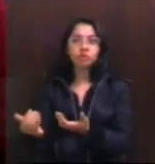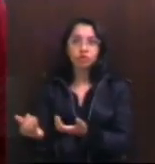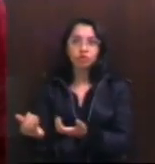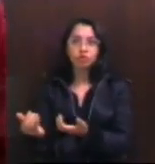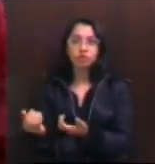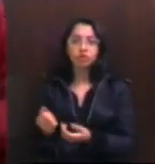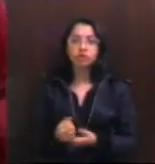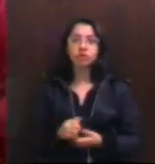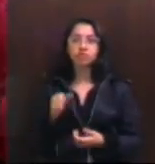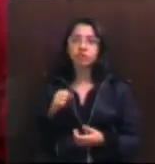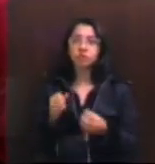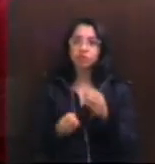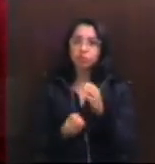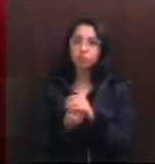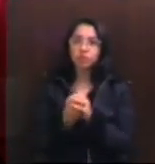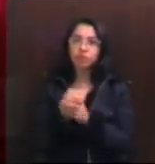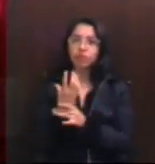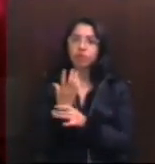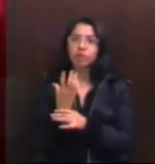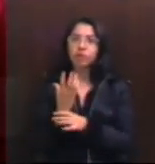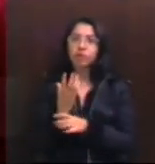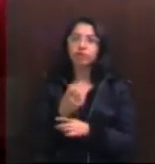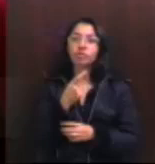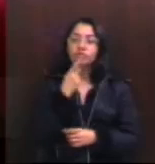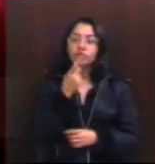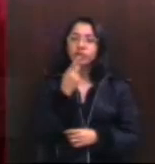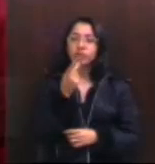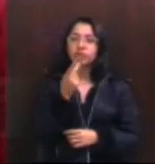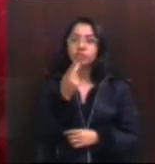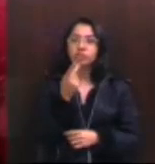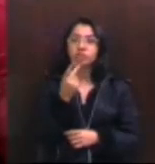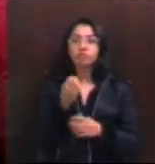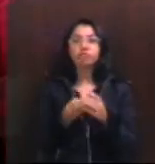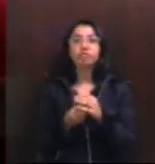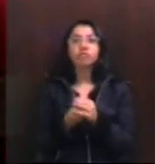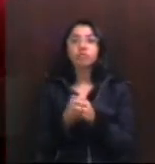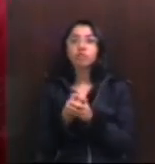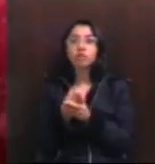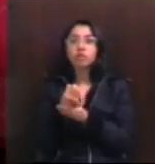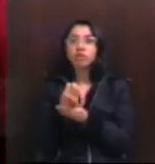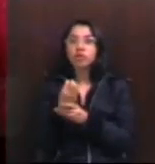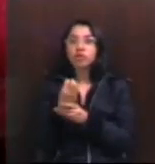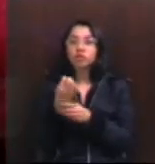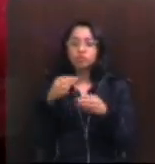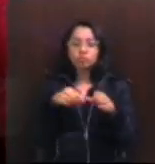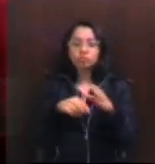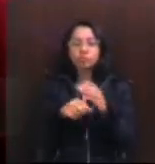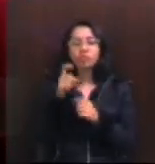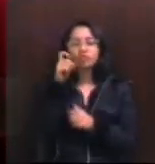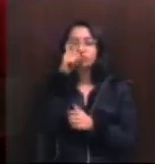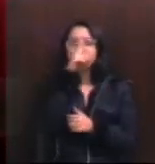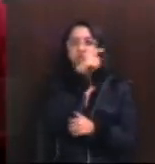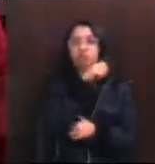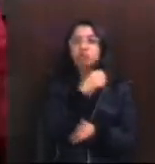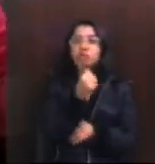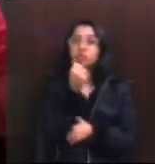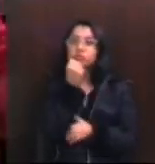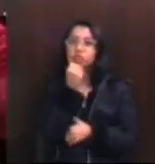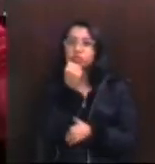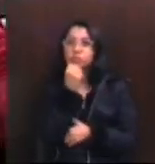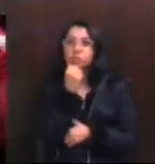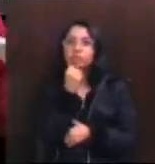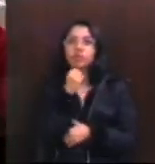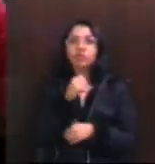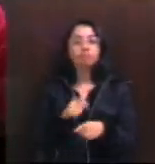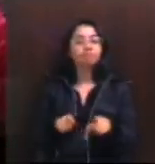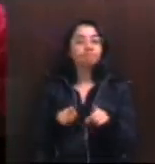que efetivamente brota, como tu bem dissesse, como se fossem flores que brotam com todas as dificuldades, mas que também, premidas